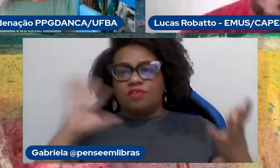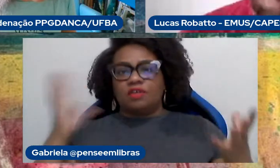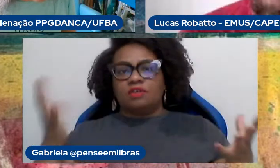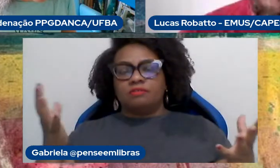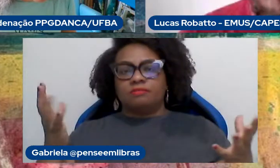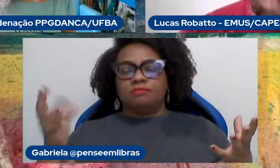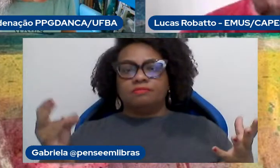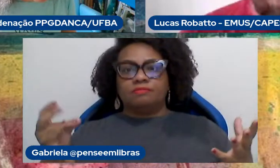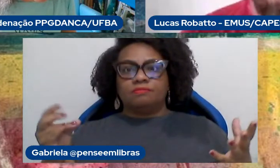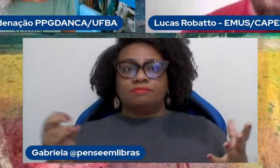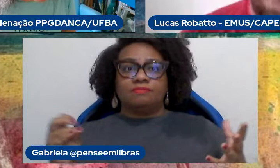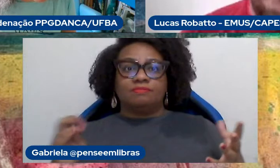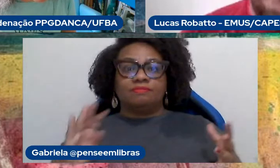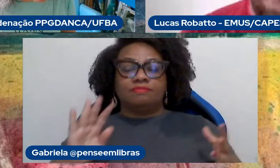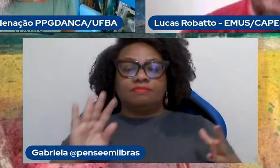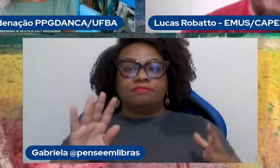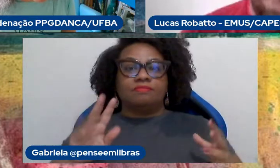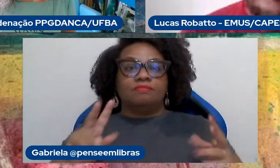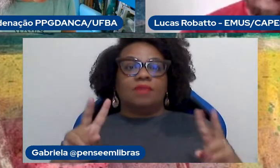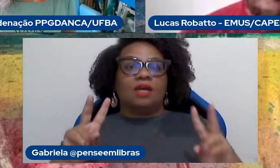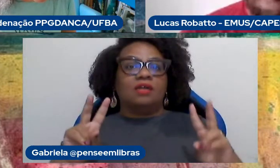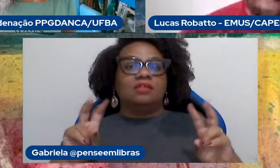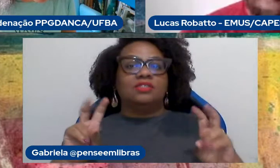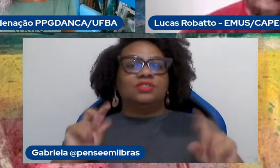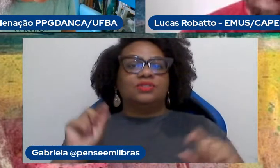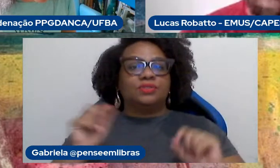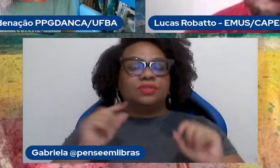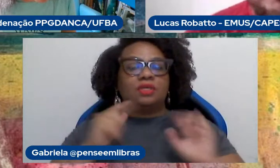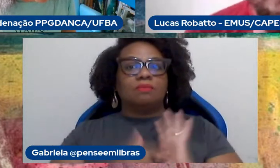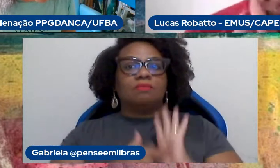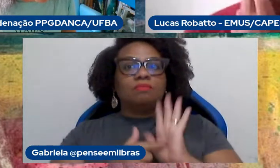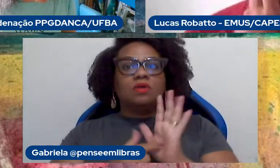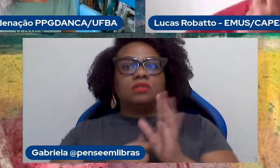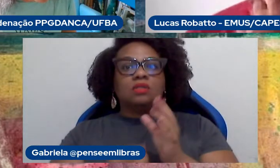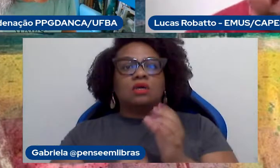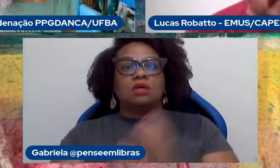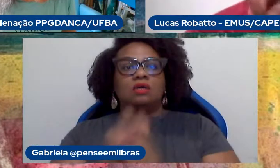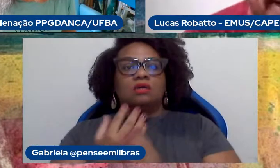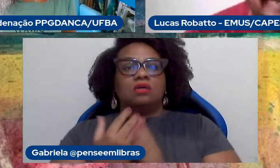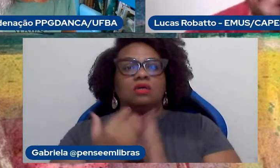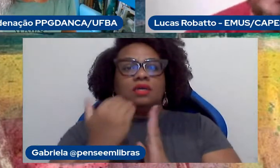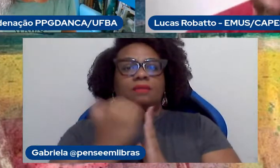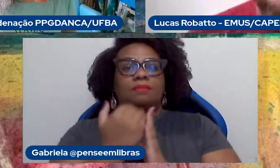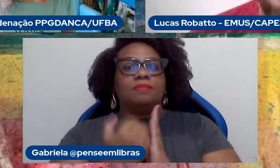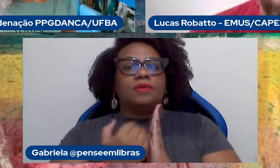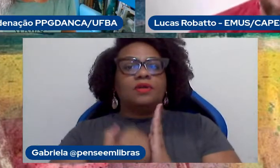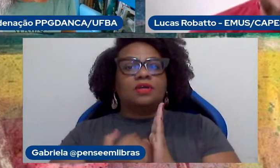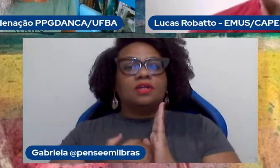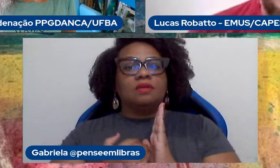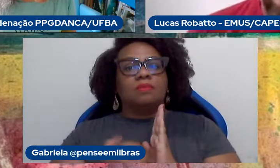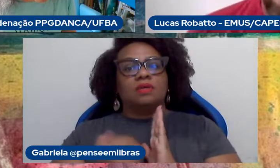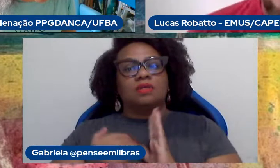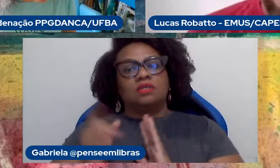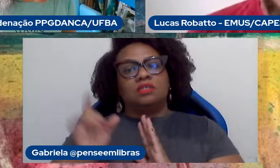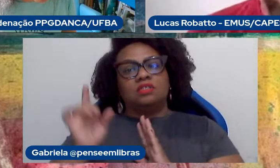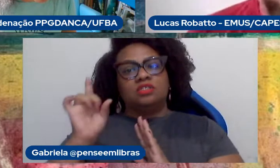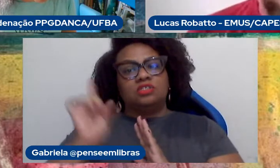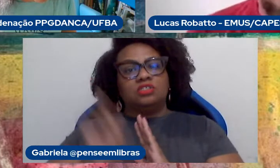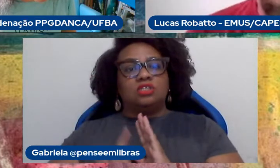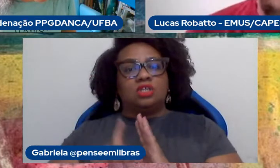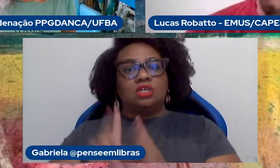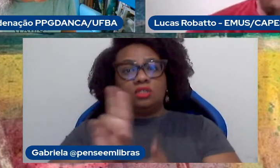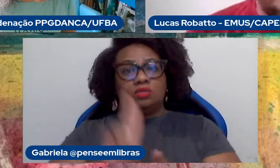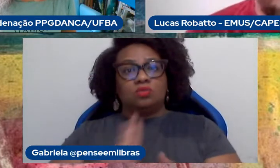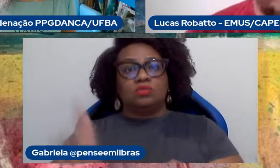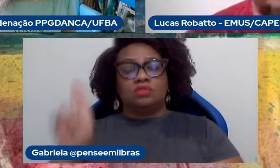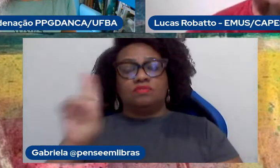a questão foi colocada por um, a origem toda foi um programa de direito de universidade pública no Rio de Janeiro, que questionou